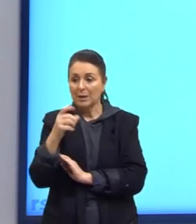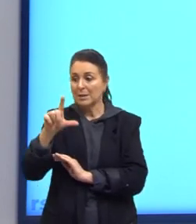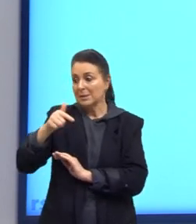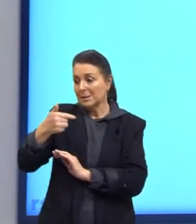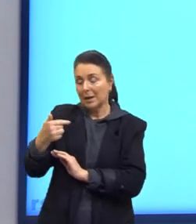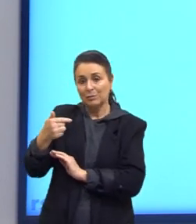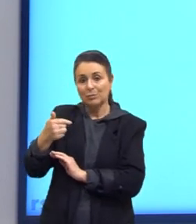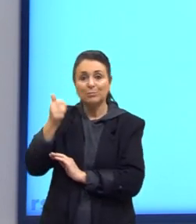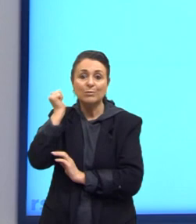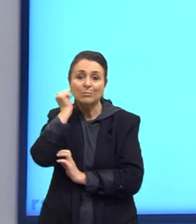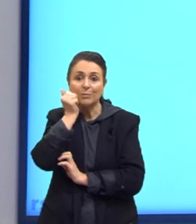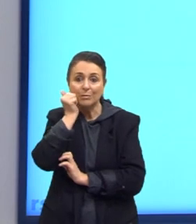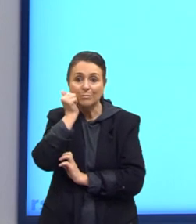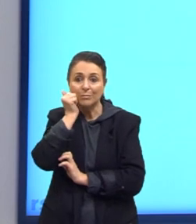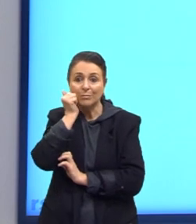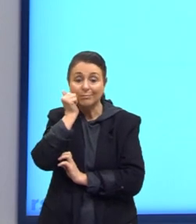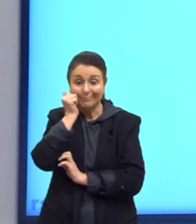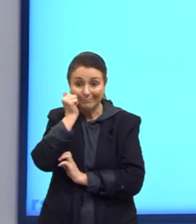são negras.